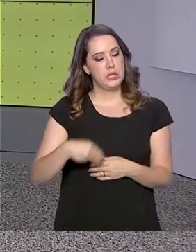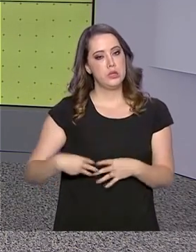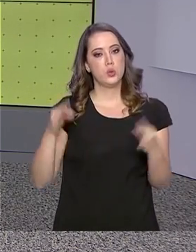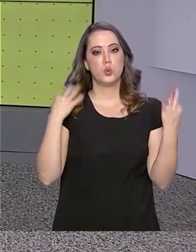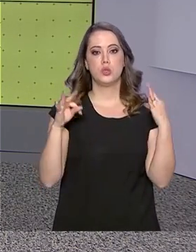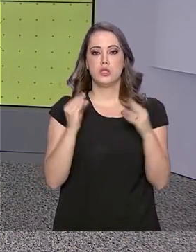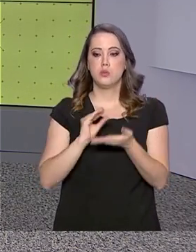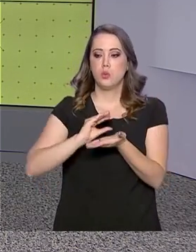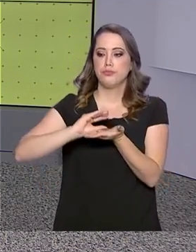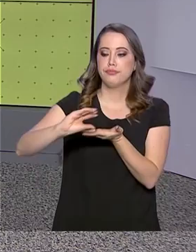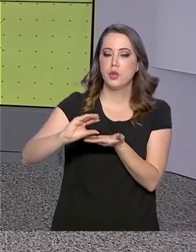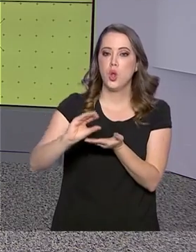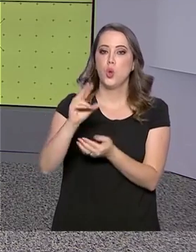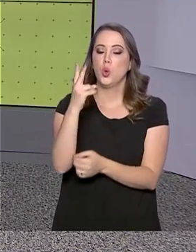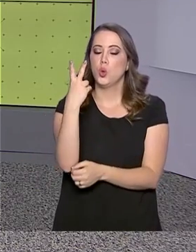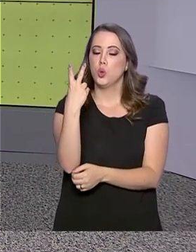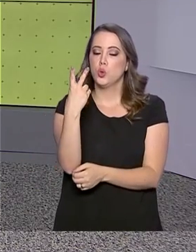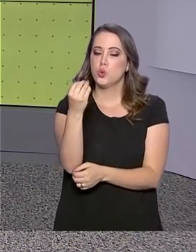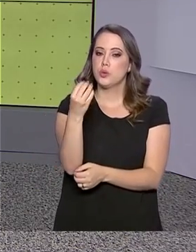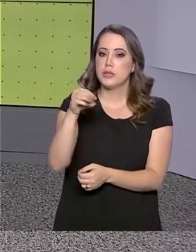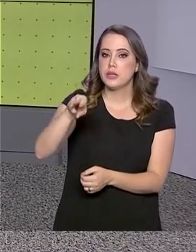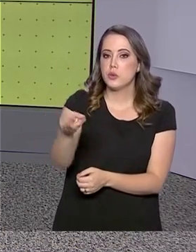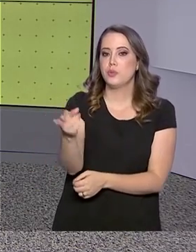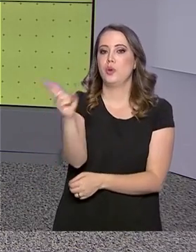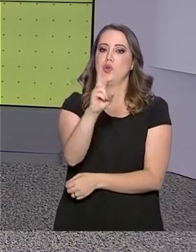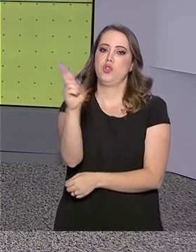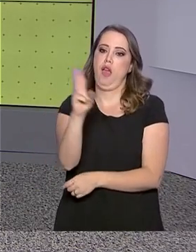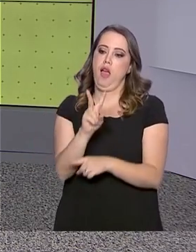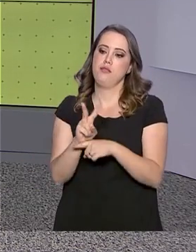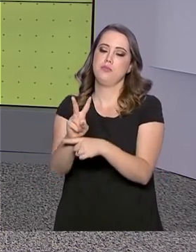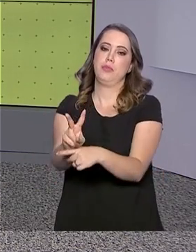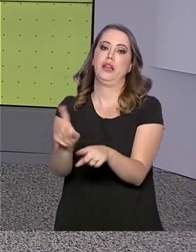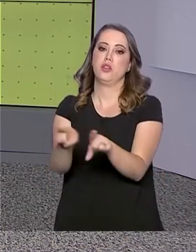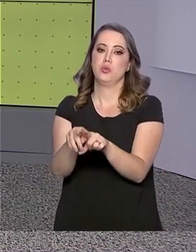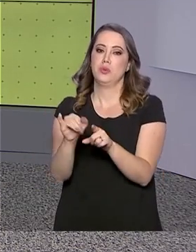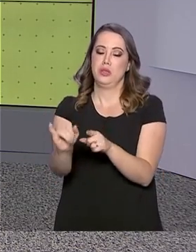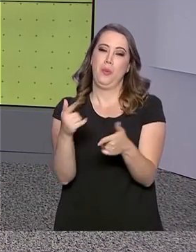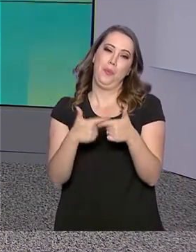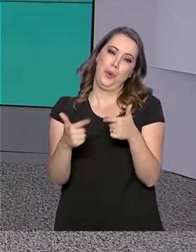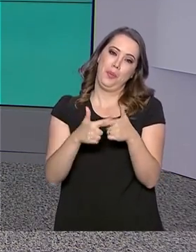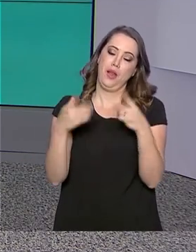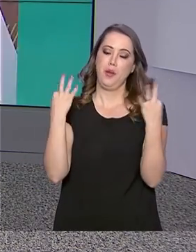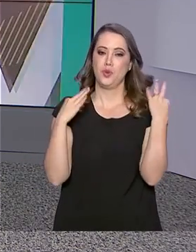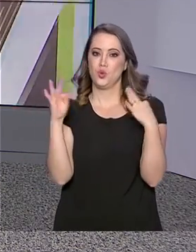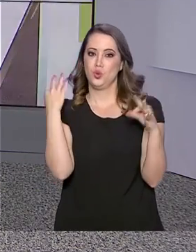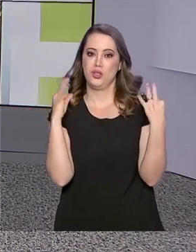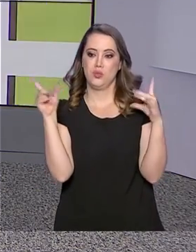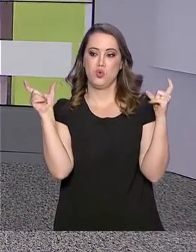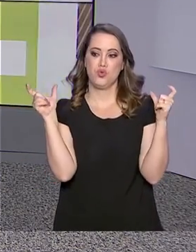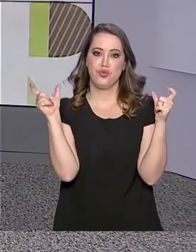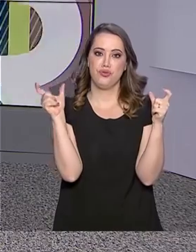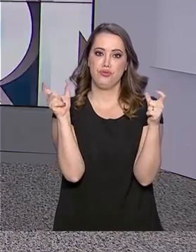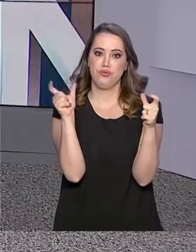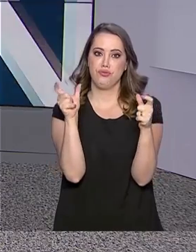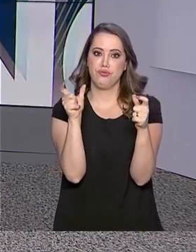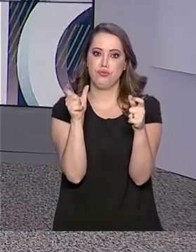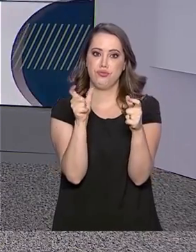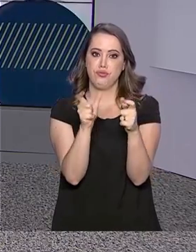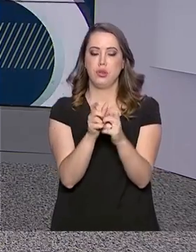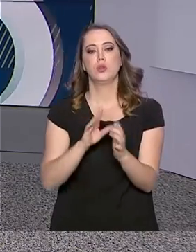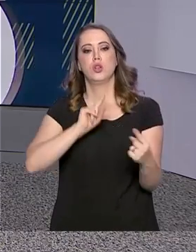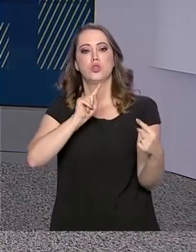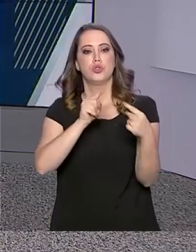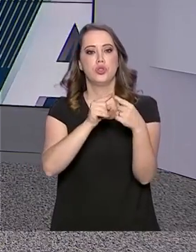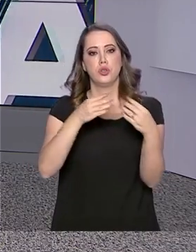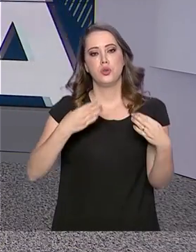crédito para ajudar pequenos empreendimentos turísticos a superar um possível período de retração de suas atividades. De